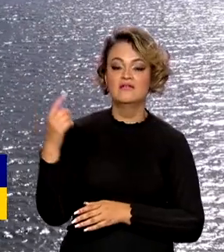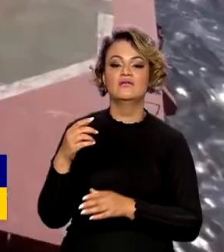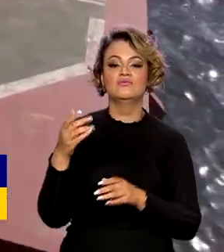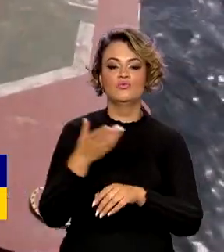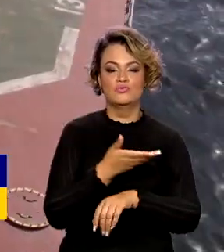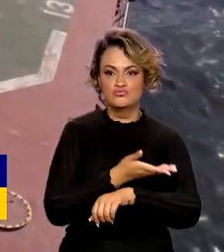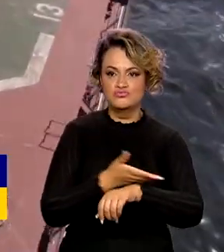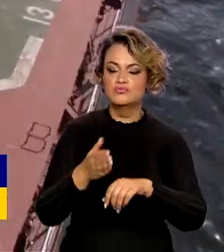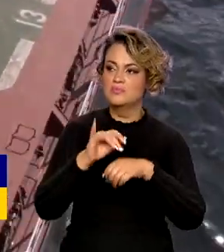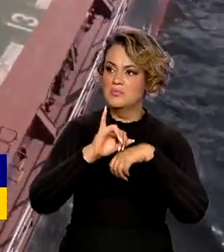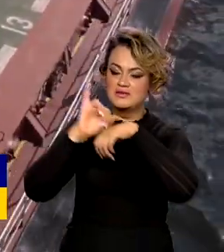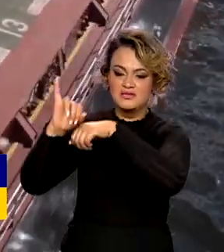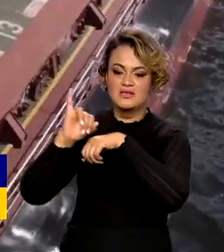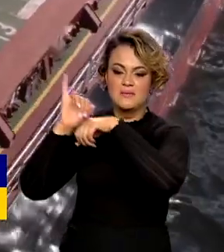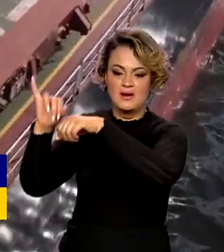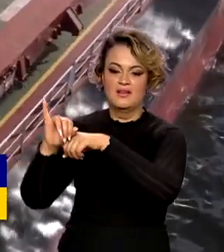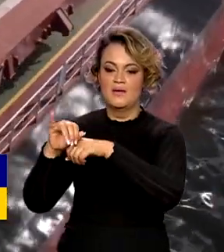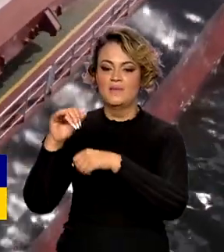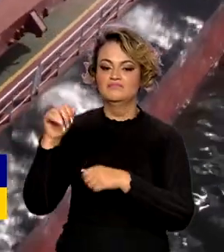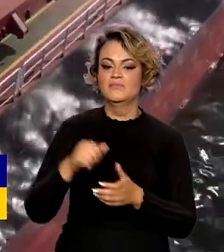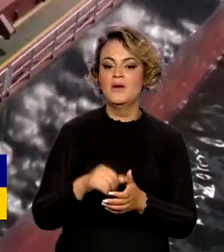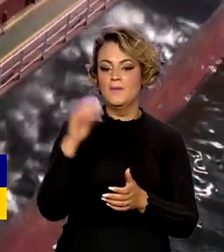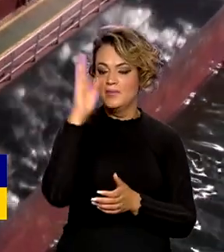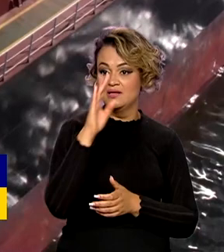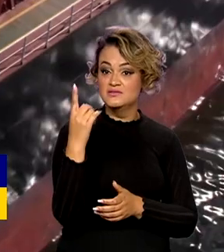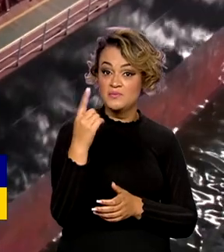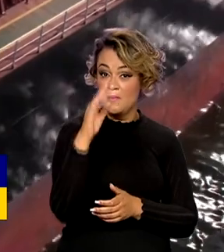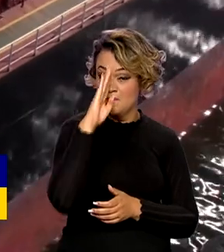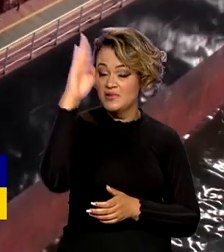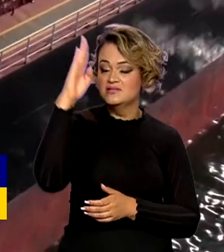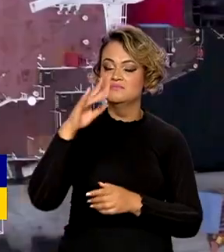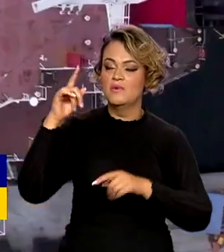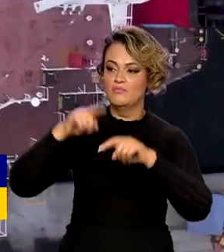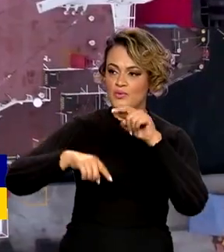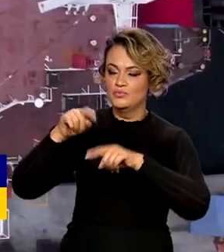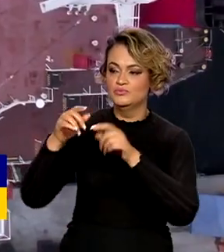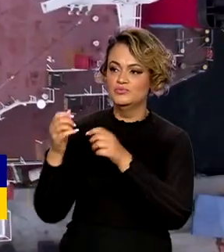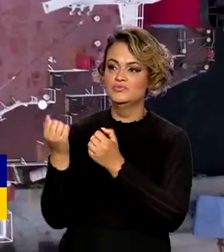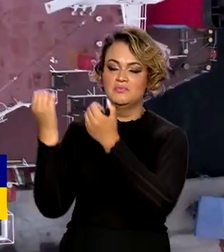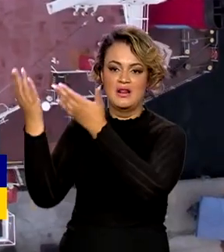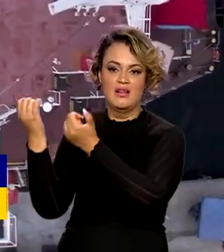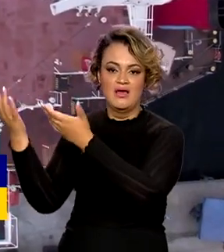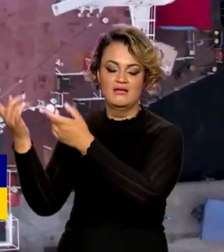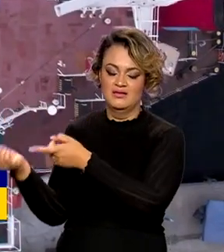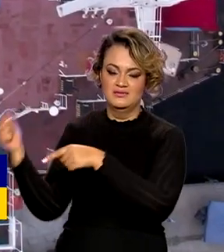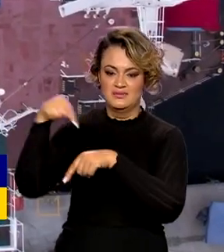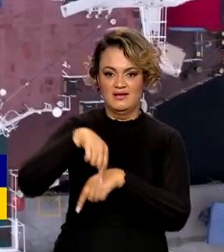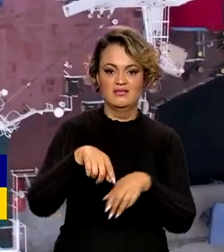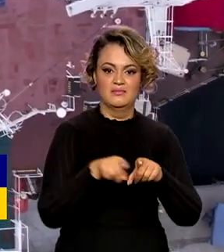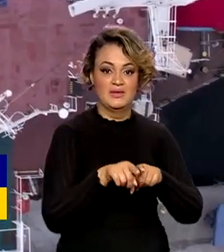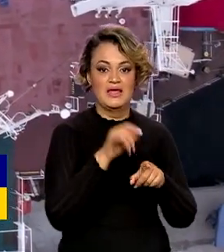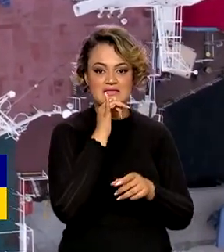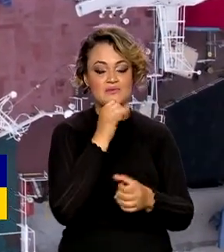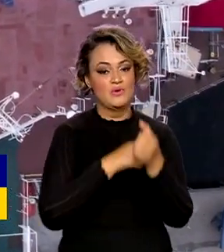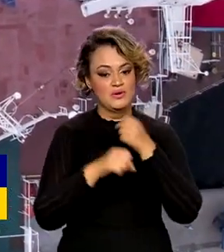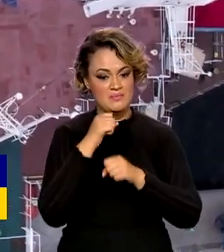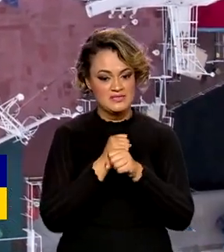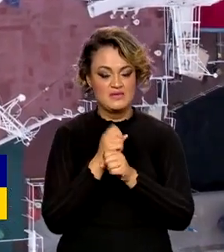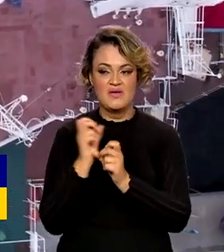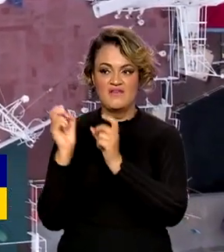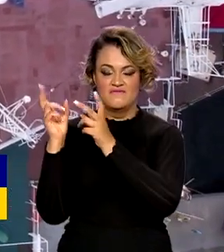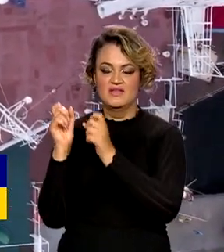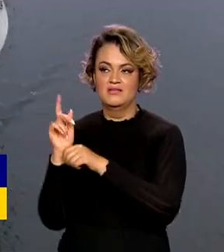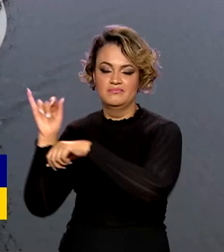nossas exportações, enquanto o Brasil é o principal mercado para os produtos argentinos. Só no ano passado, o comércio